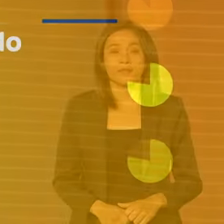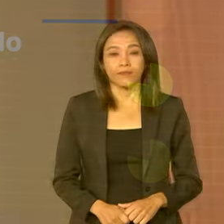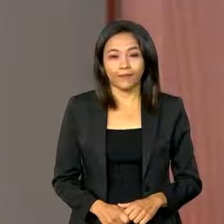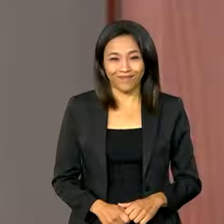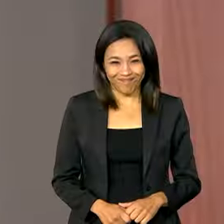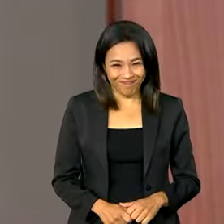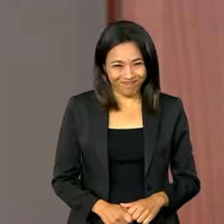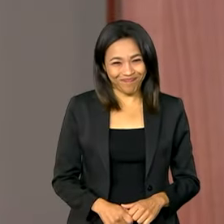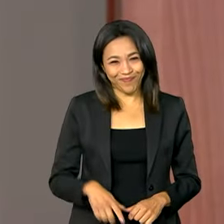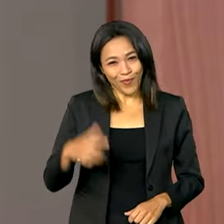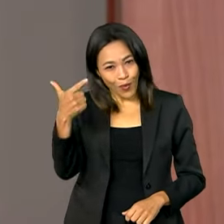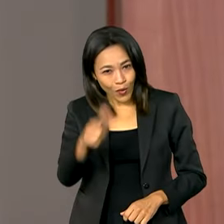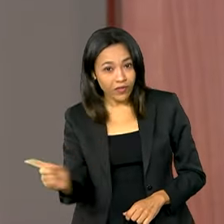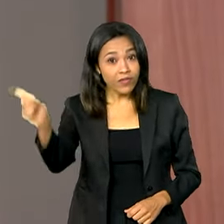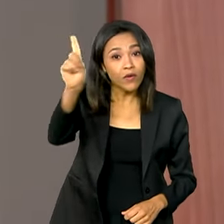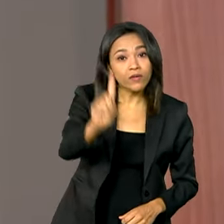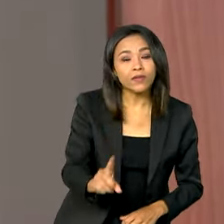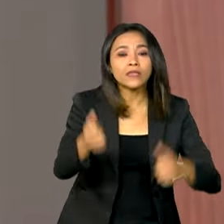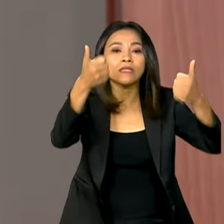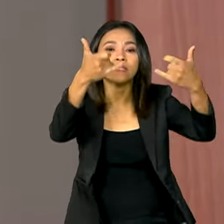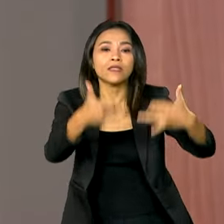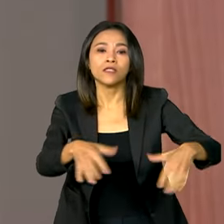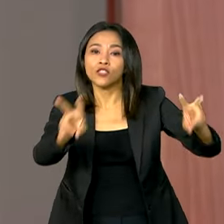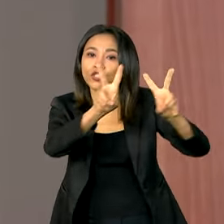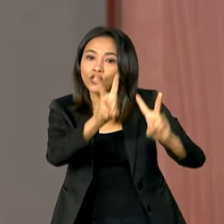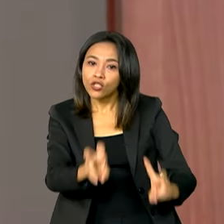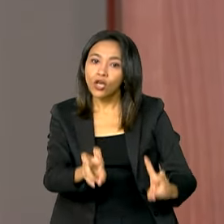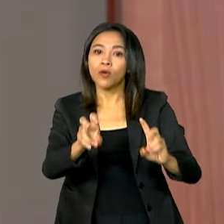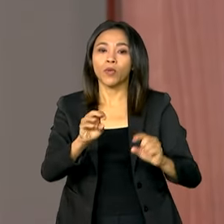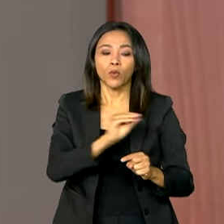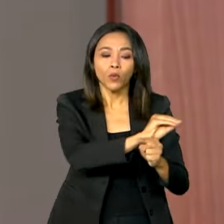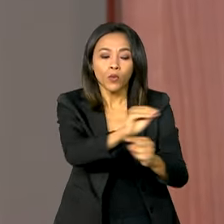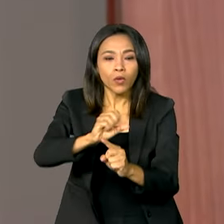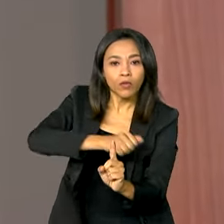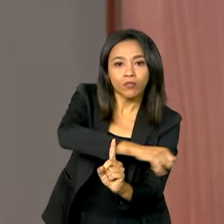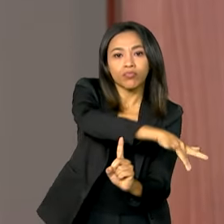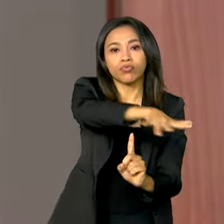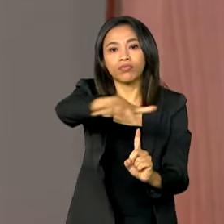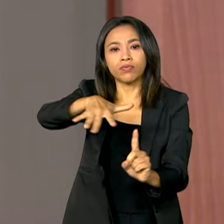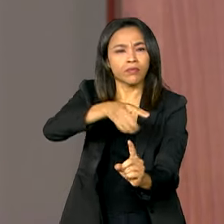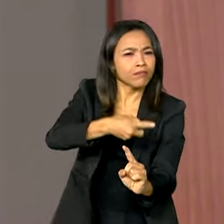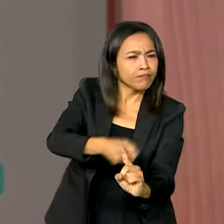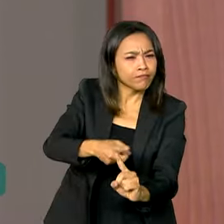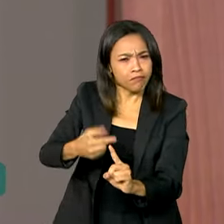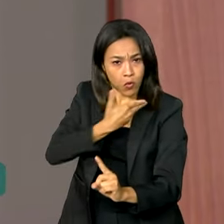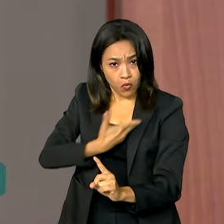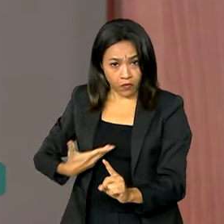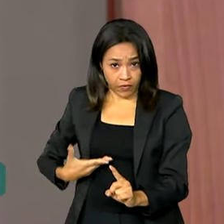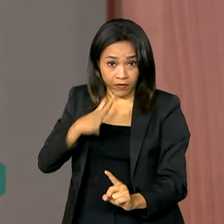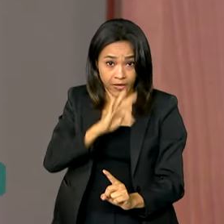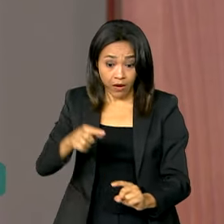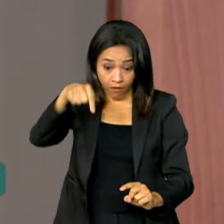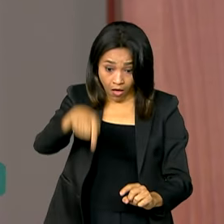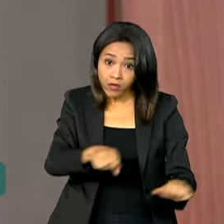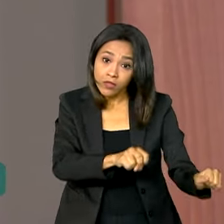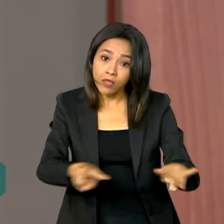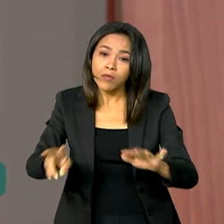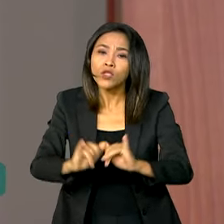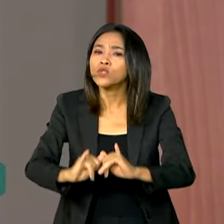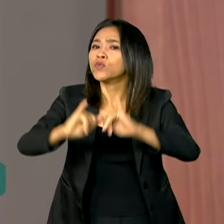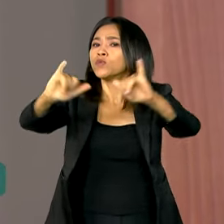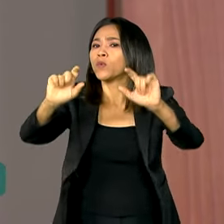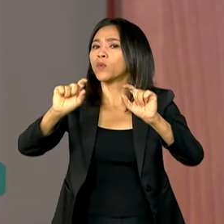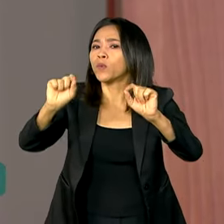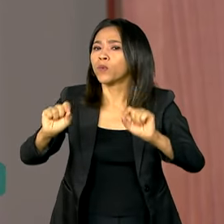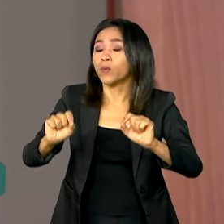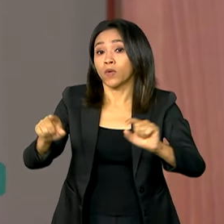E nós voltamos agora falando de preservação ambiental. Isso porque o governo federal divulgou esta semana que a taxa de